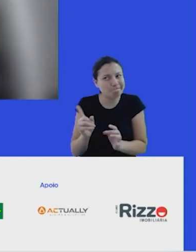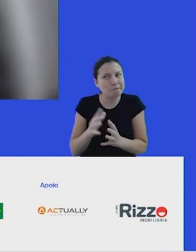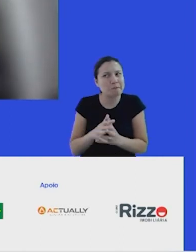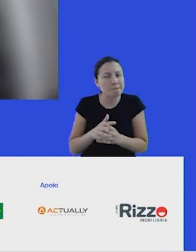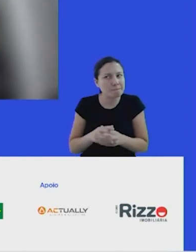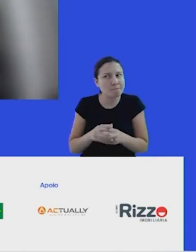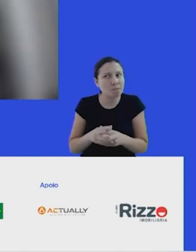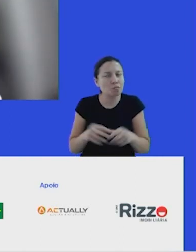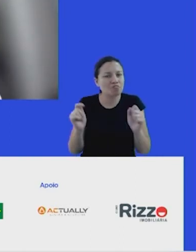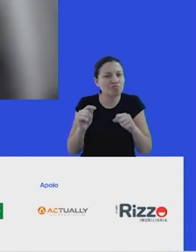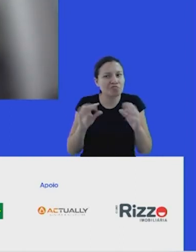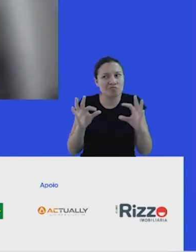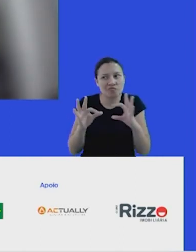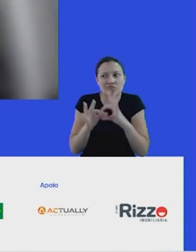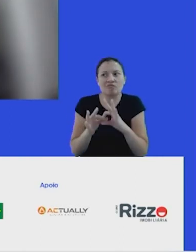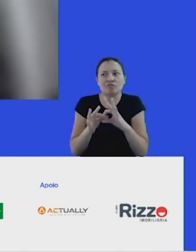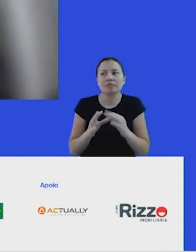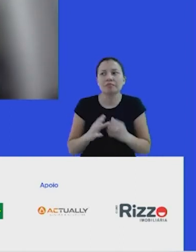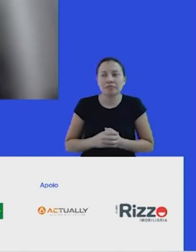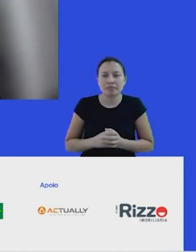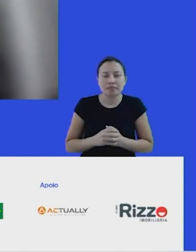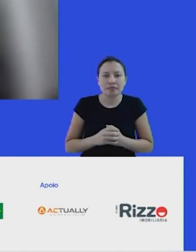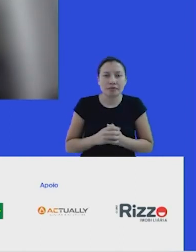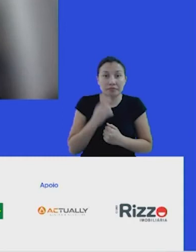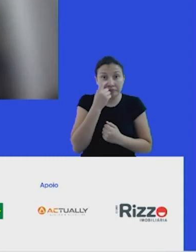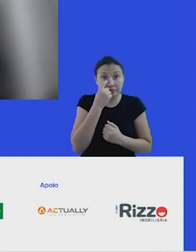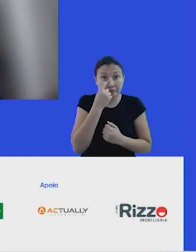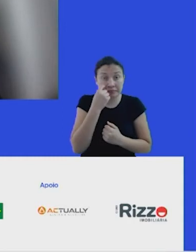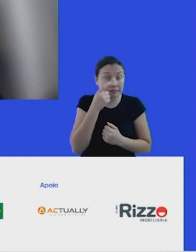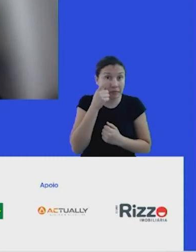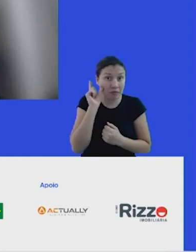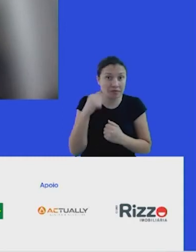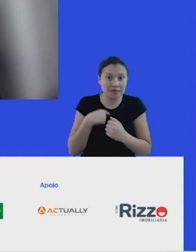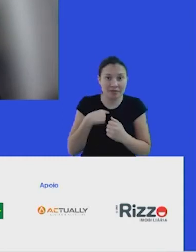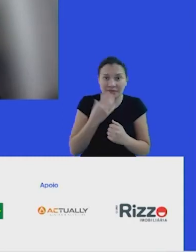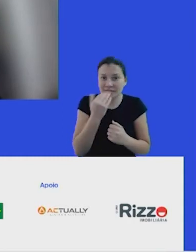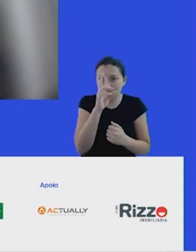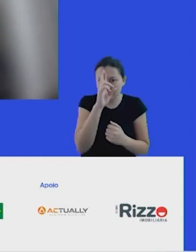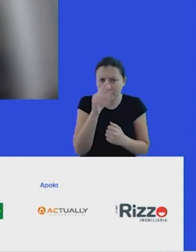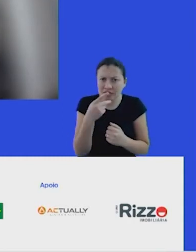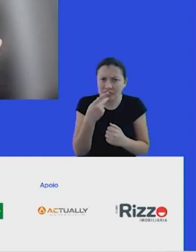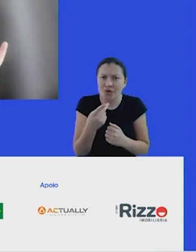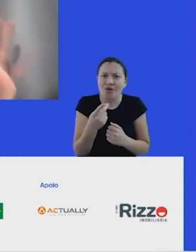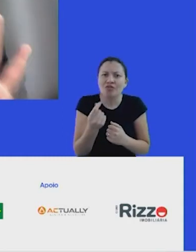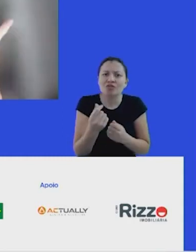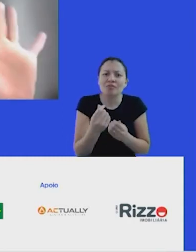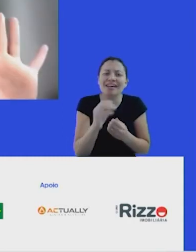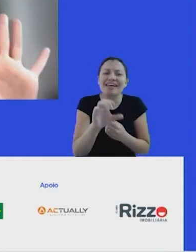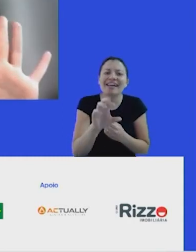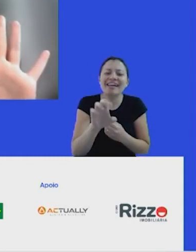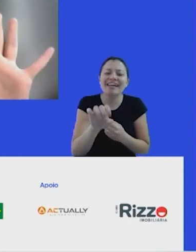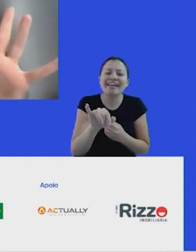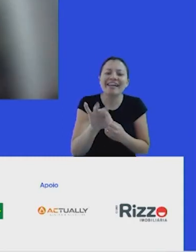essas pontas. E aí eu acho que, claro, ontem eu estava num jantar e alguém falou, Isabel, você já ouviu falar de crédito de água? Falei, eu nunca ouvi falar,